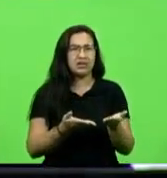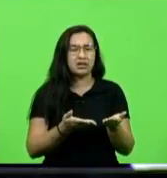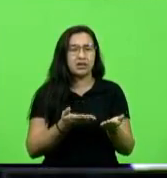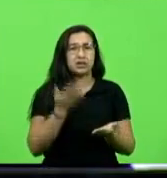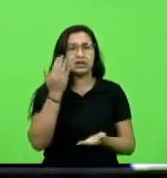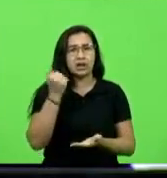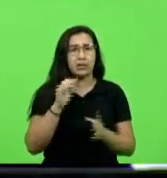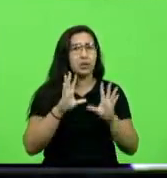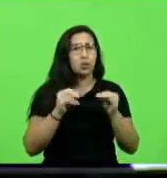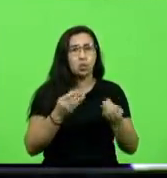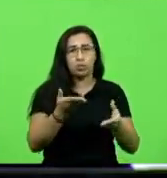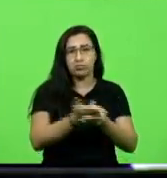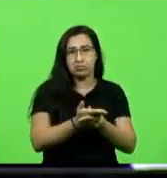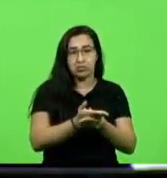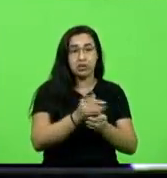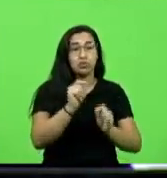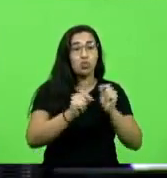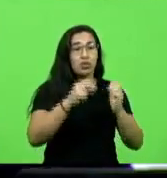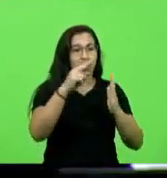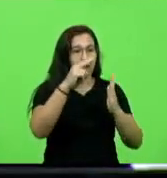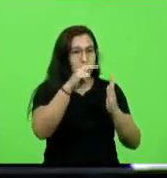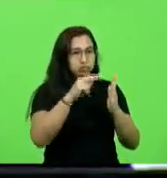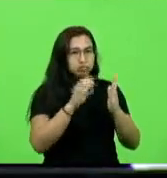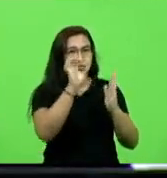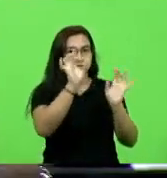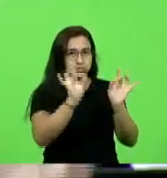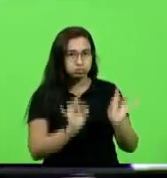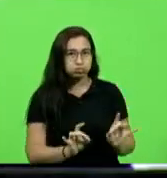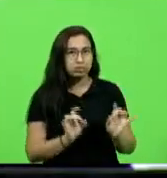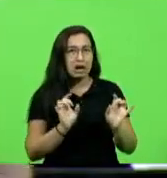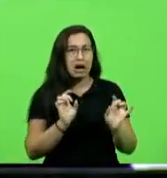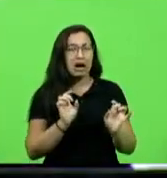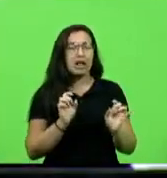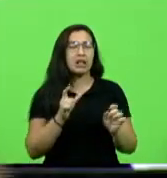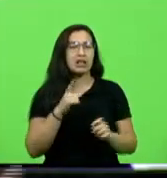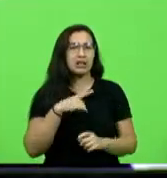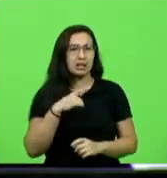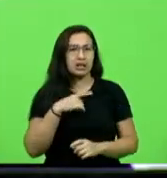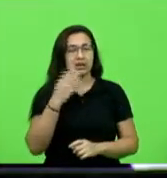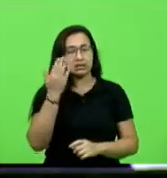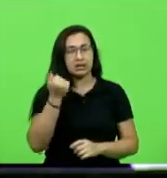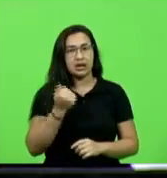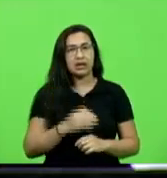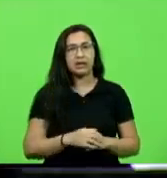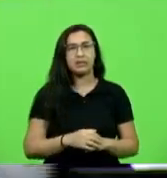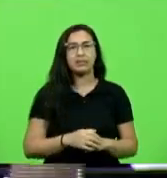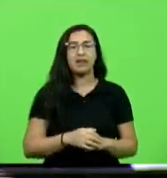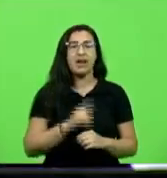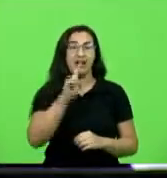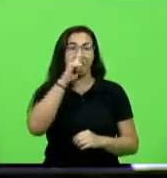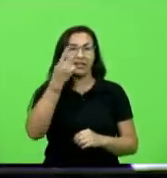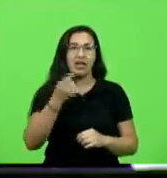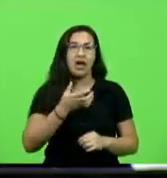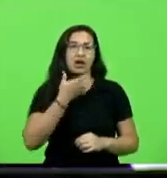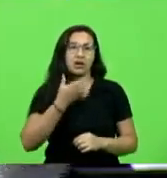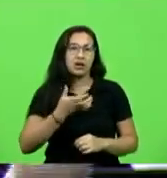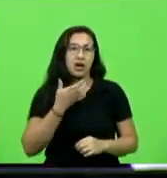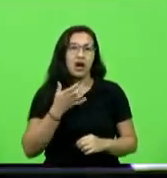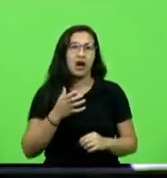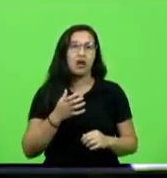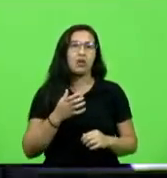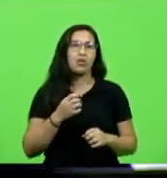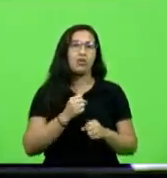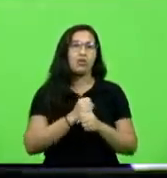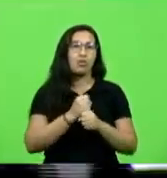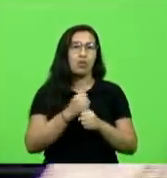o processo mas inventaram porque vinha natal jingobel jingobel vinha depois ano novo e